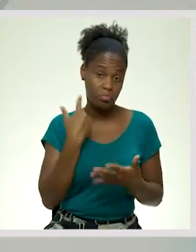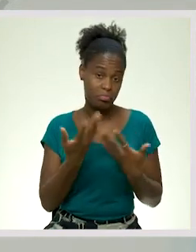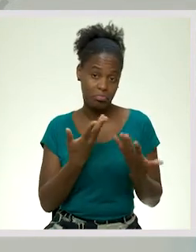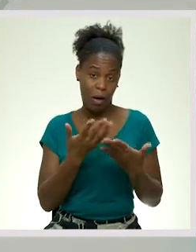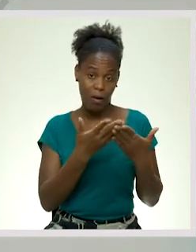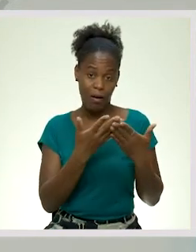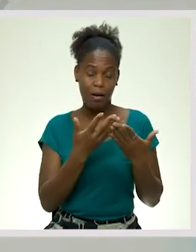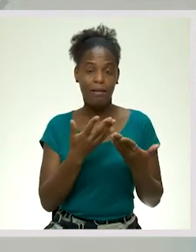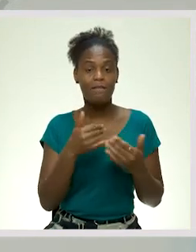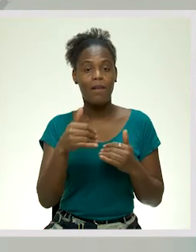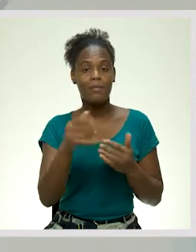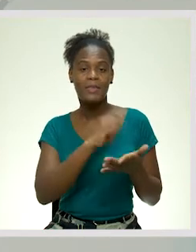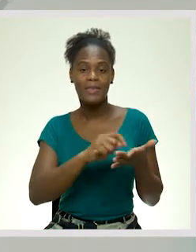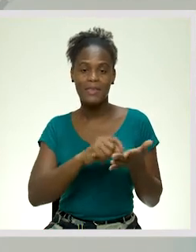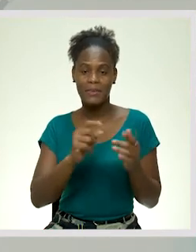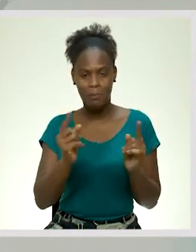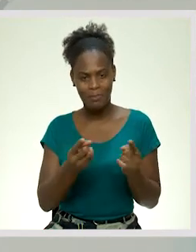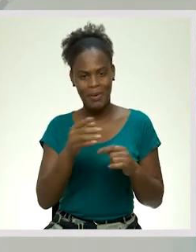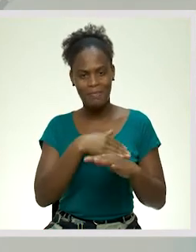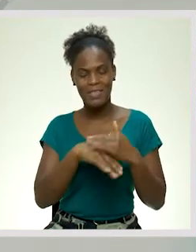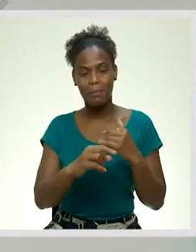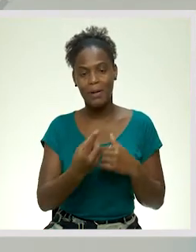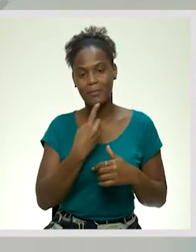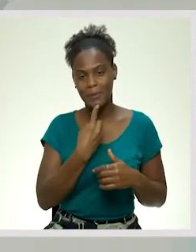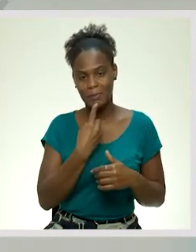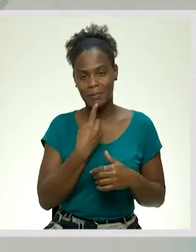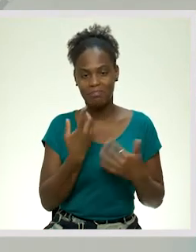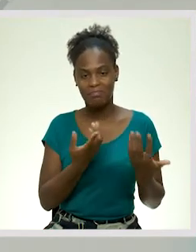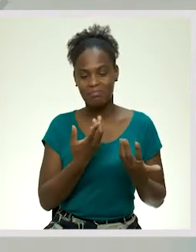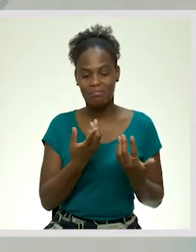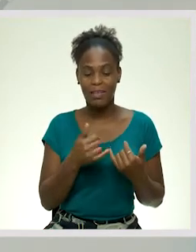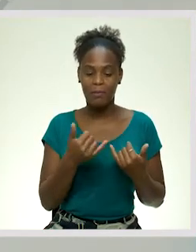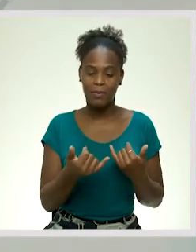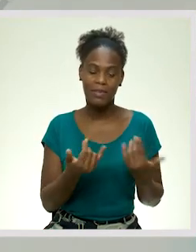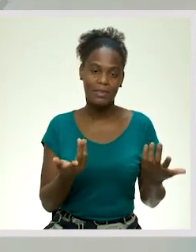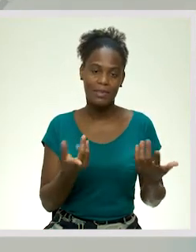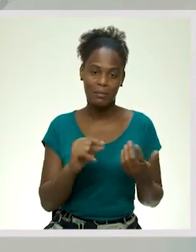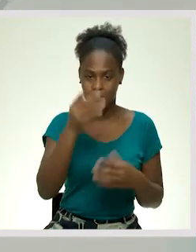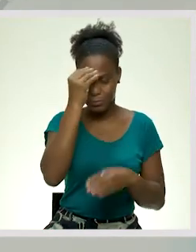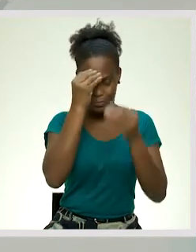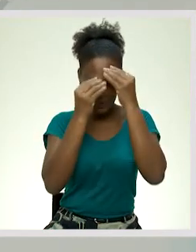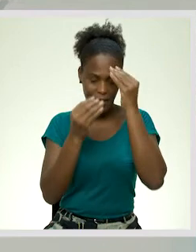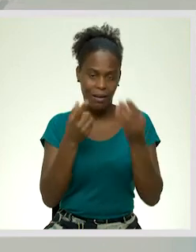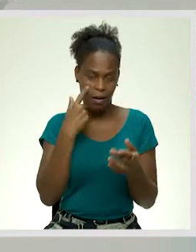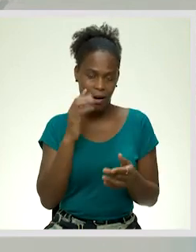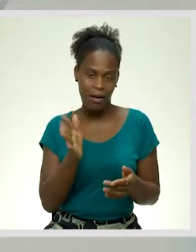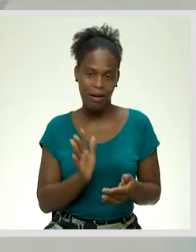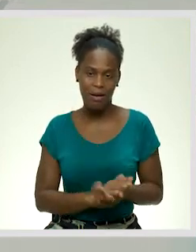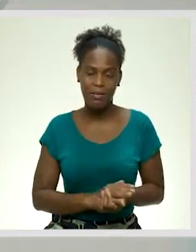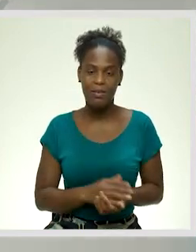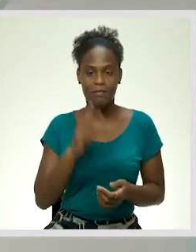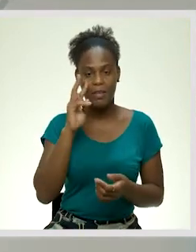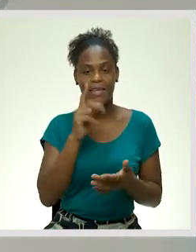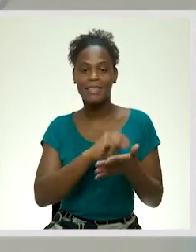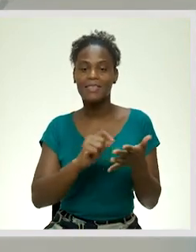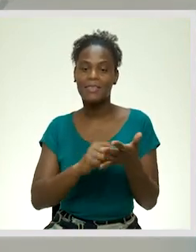vamos fazer um pequeno exercício para percebermos e consolidar o conhecimento adquirido. Vamos ver